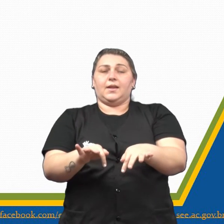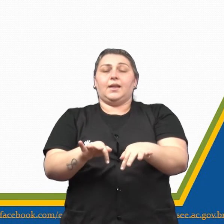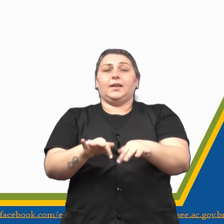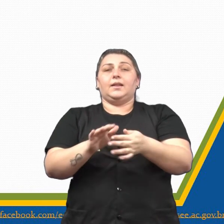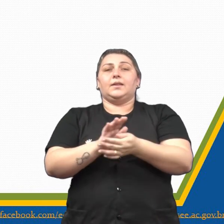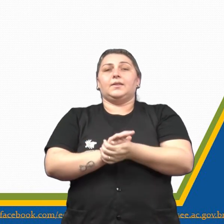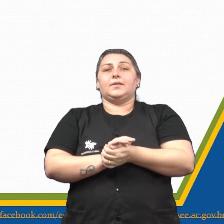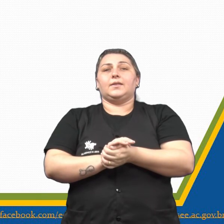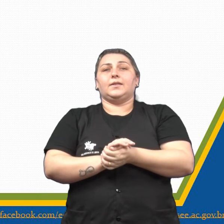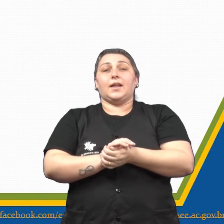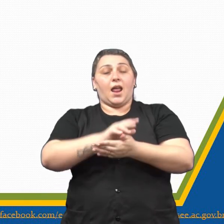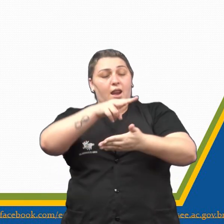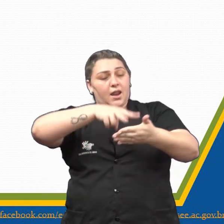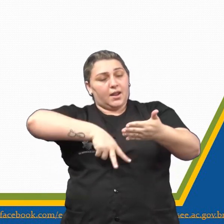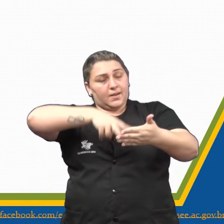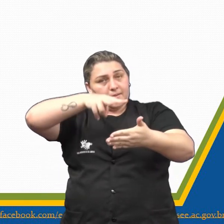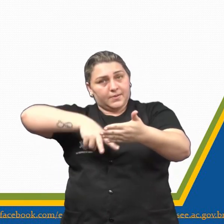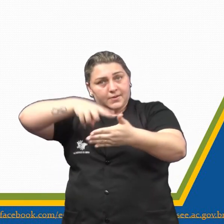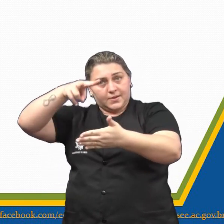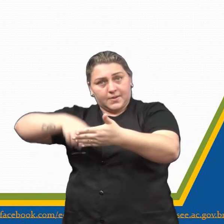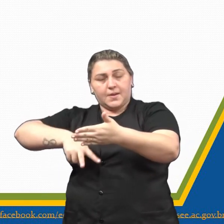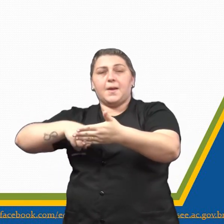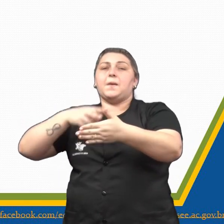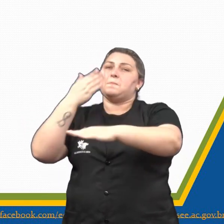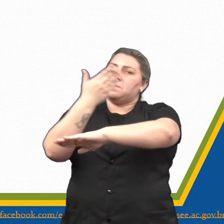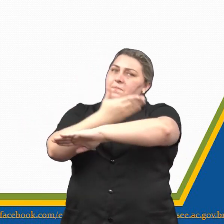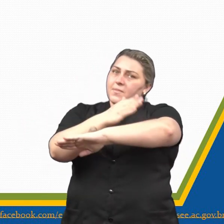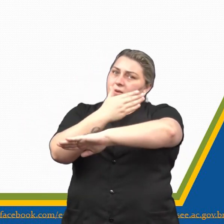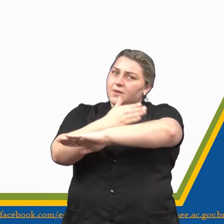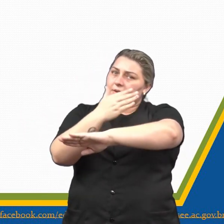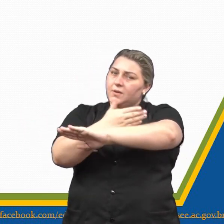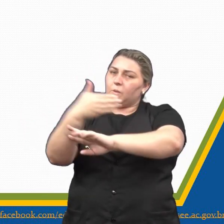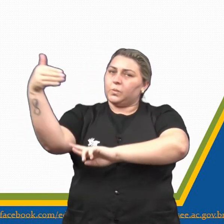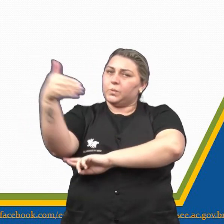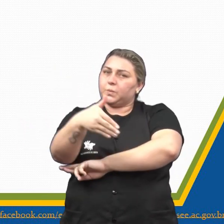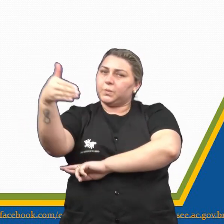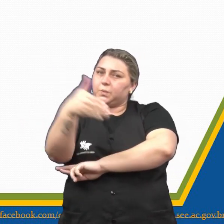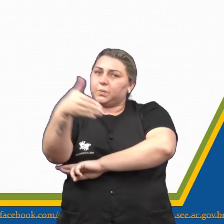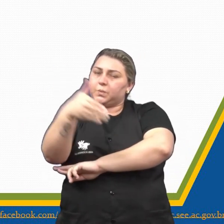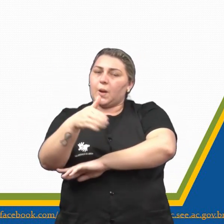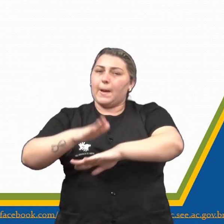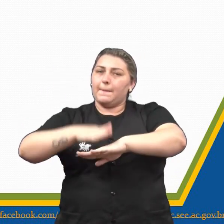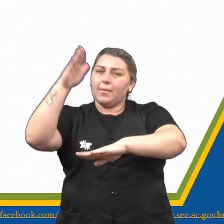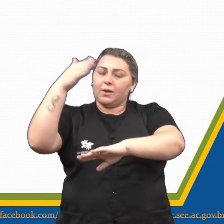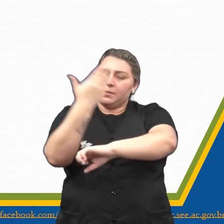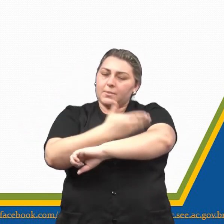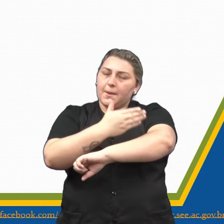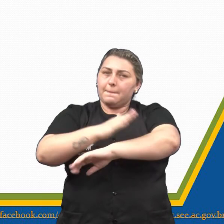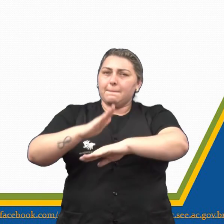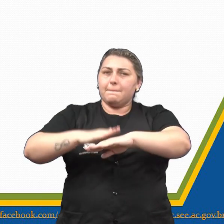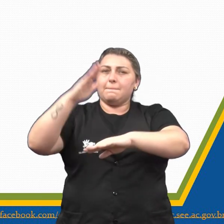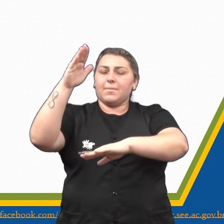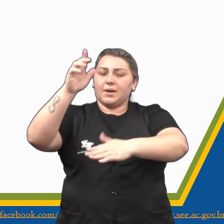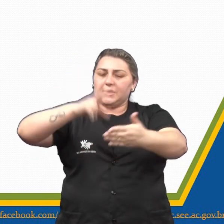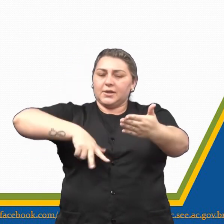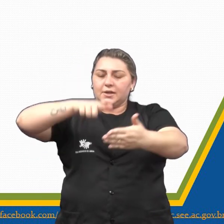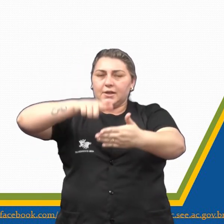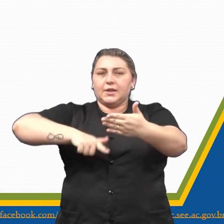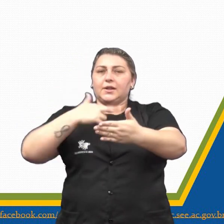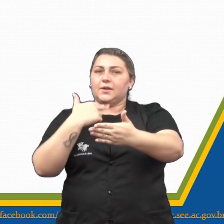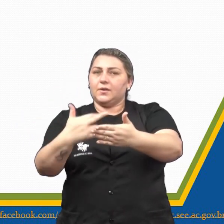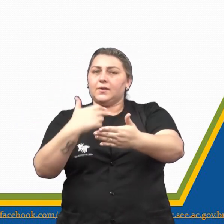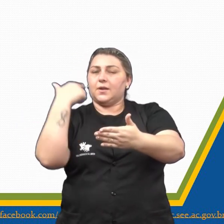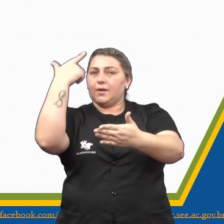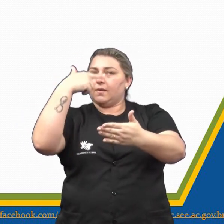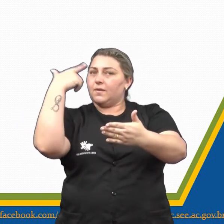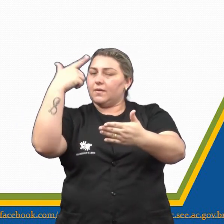finalizar aí... Dizendo que a leitura deve ser praticada com frequência. Quanto mais se pratica, mais a leitura em língua espanhola deixará de ser